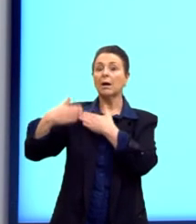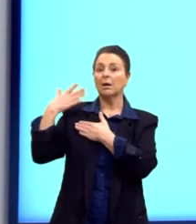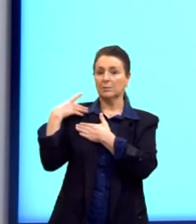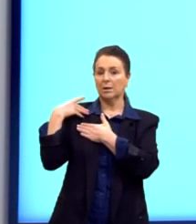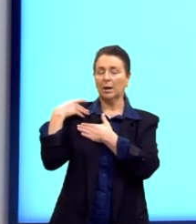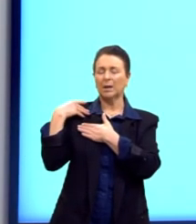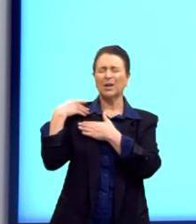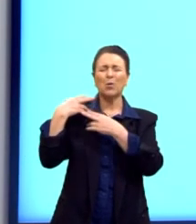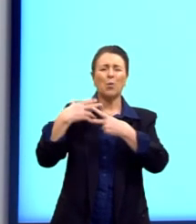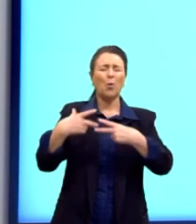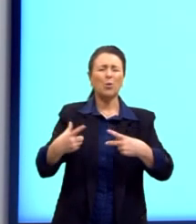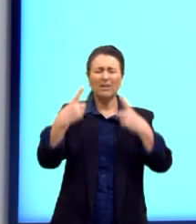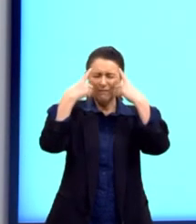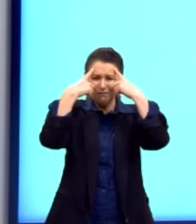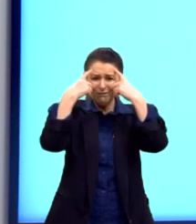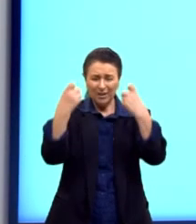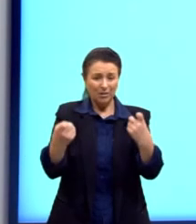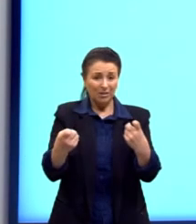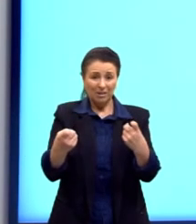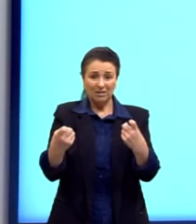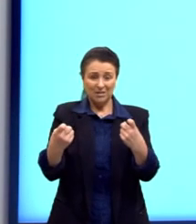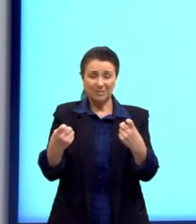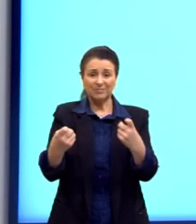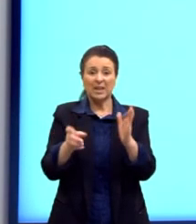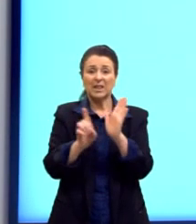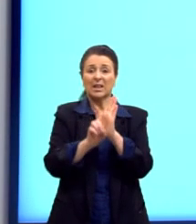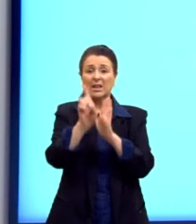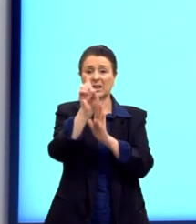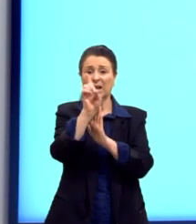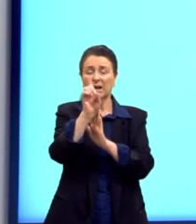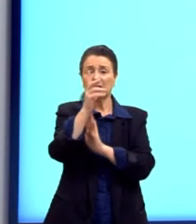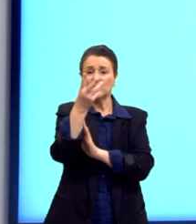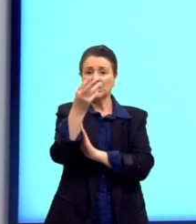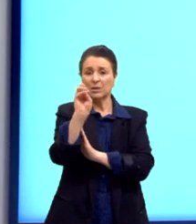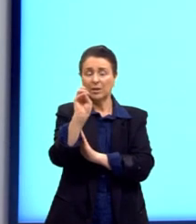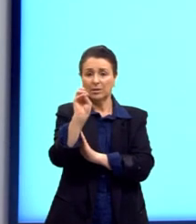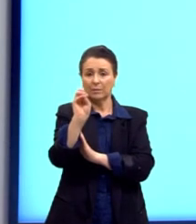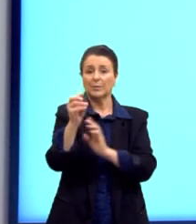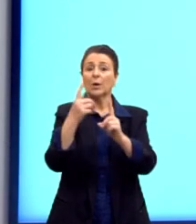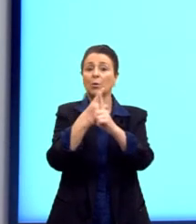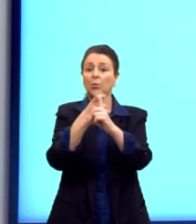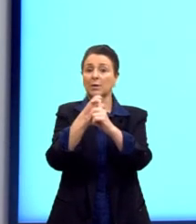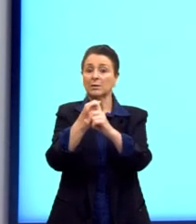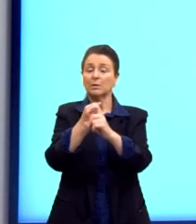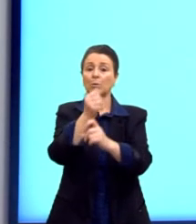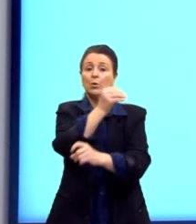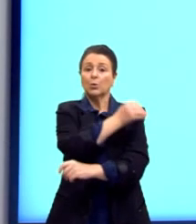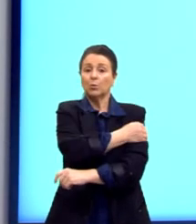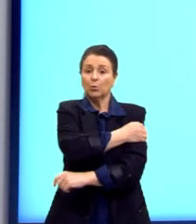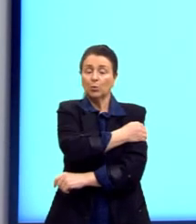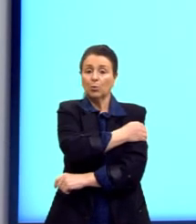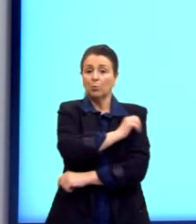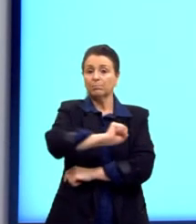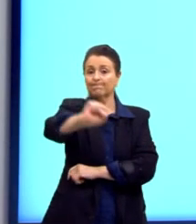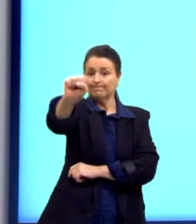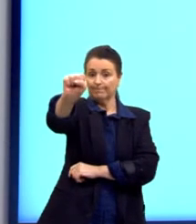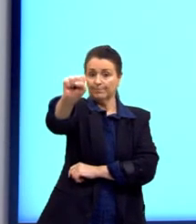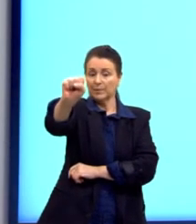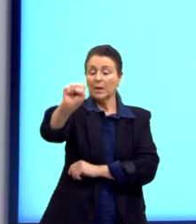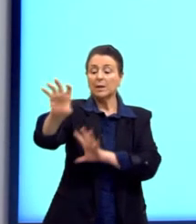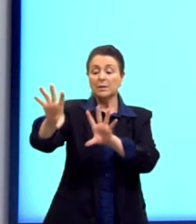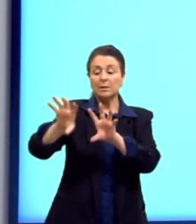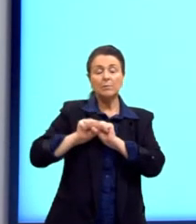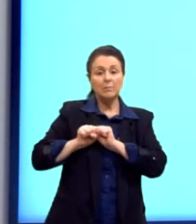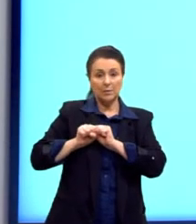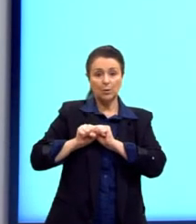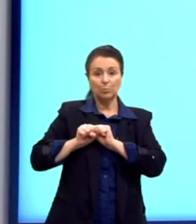escalada de violência ali na década de 30. O nazifascismo, né, quando eles começam a se apropriar da riqueza